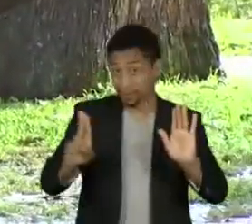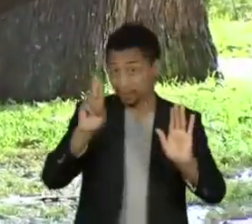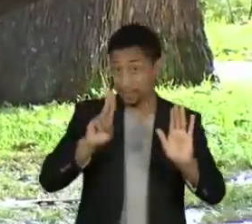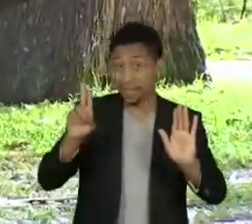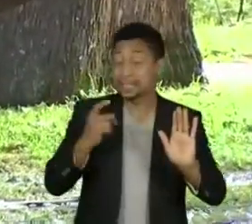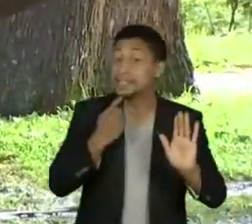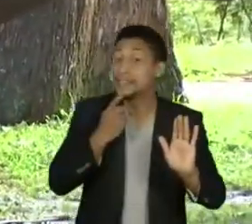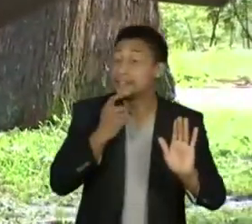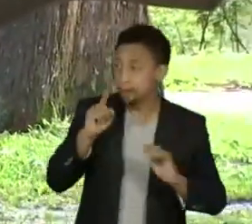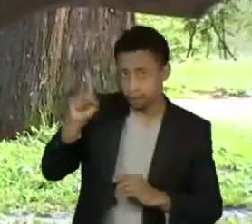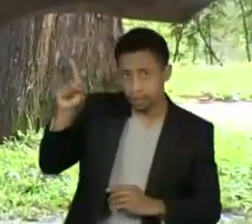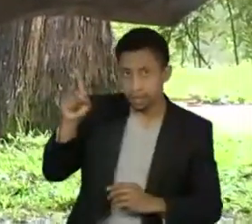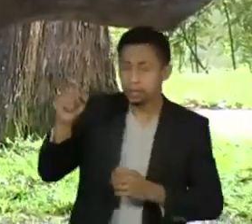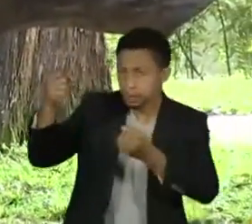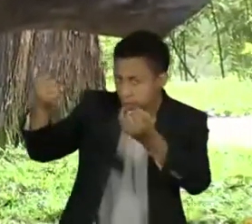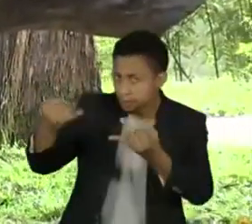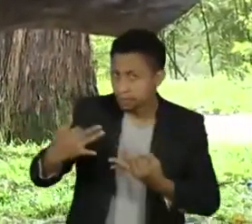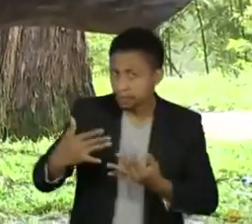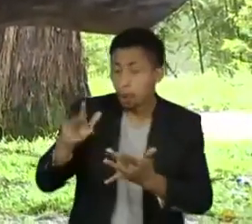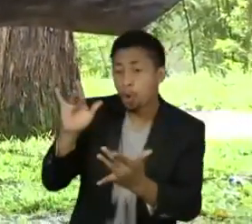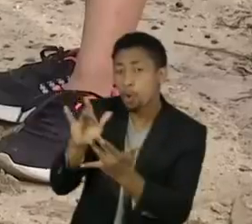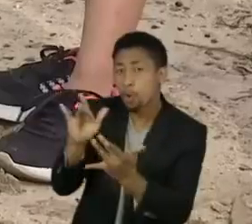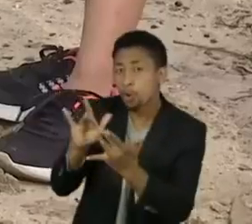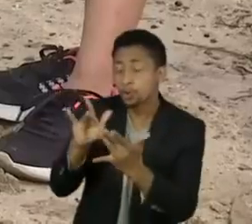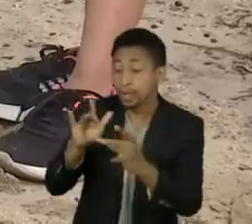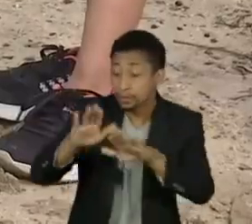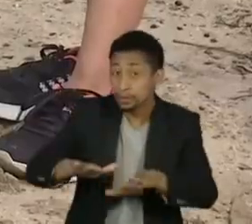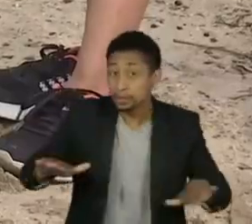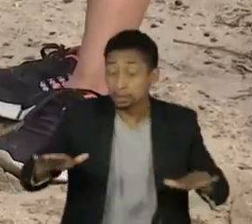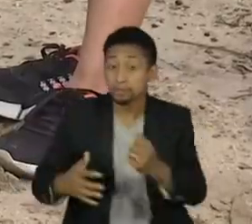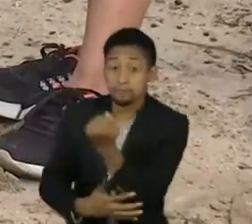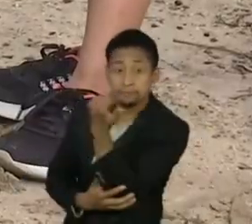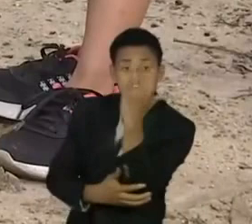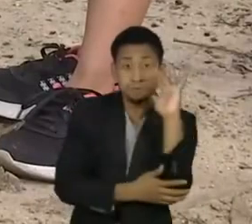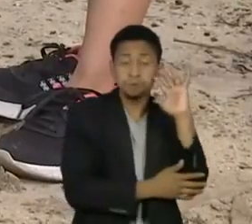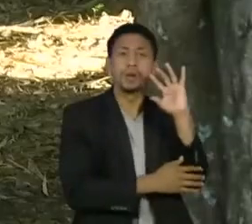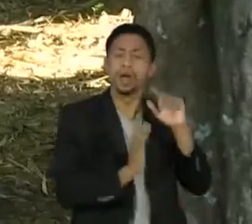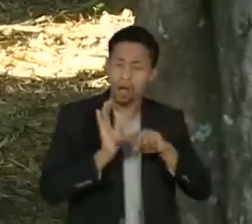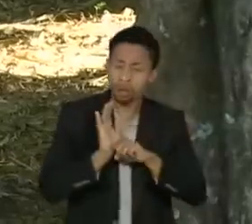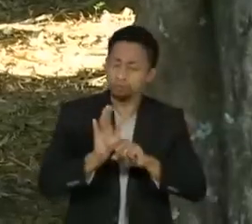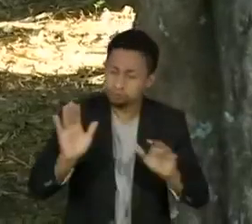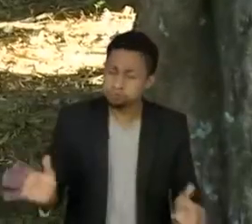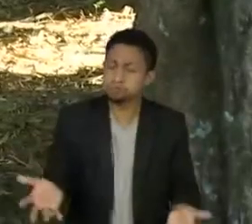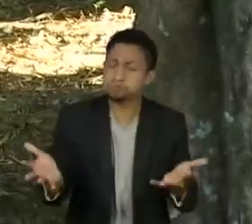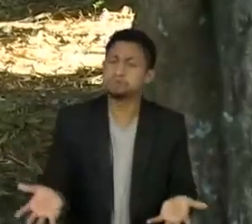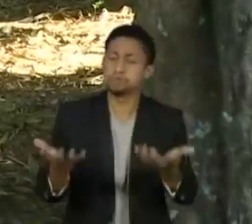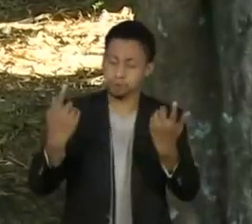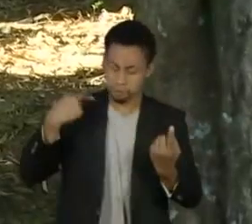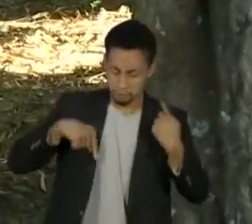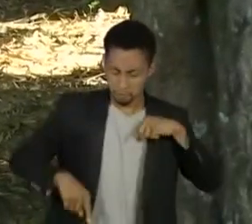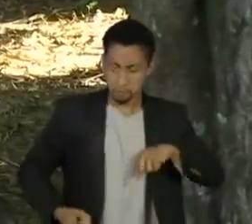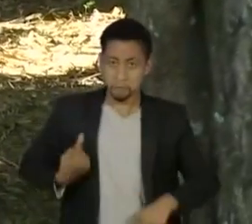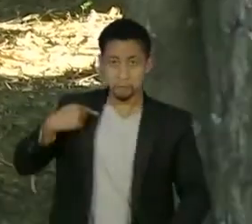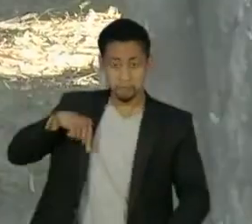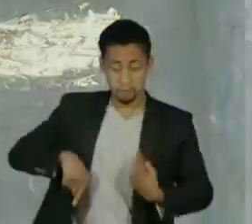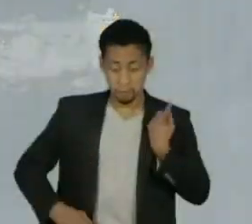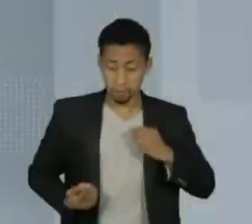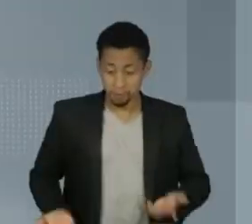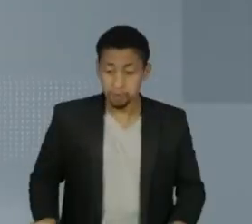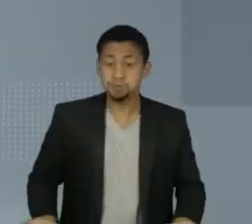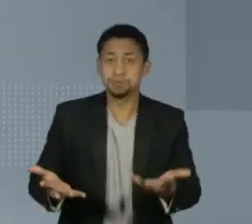aponta que esse contato das crianças com a natureza ajuda em muito a fortalecer a imunidade das crianças pequenas.